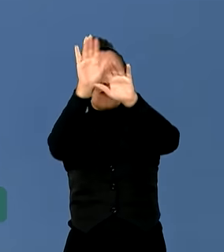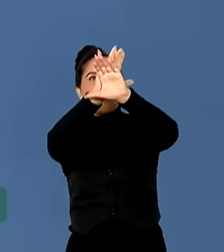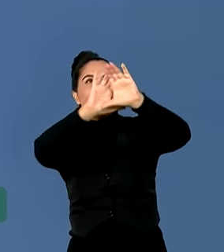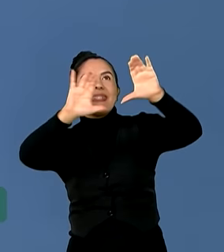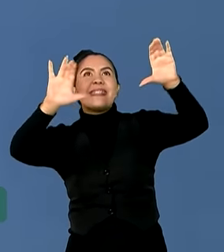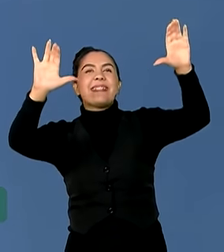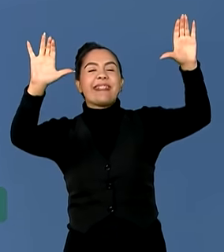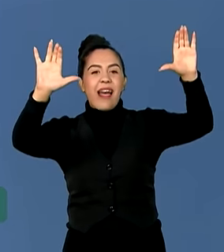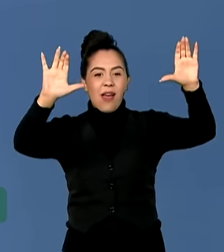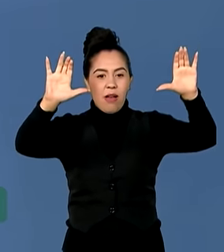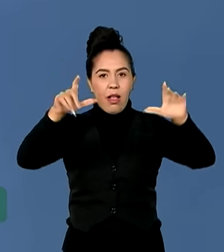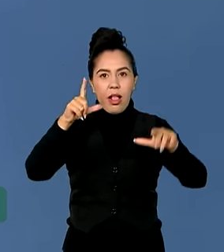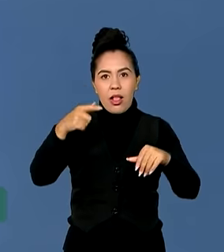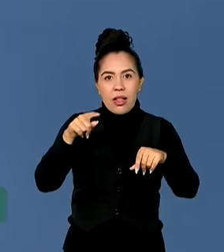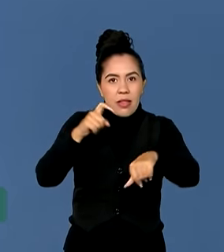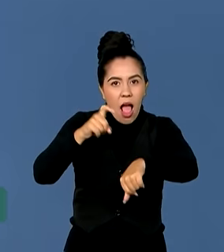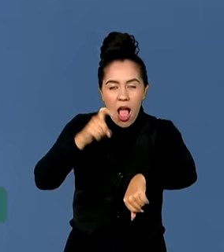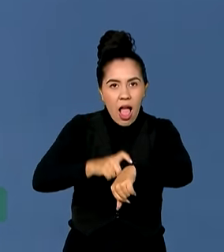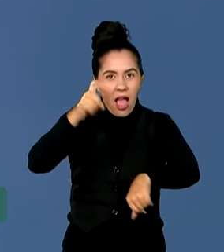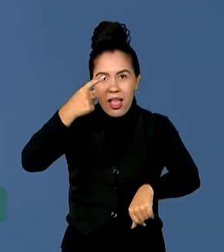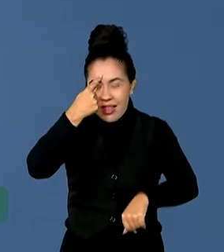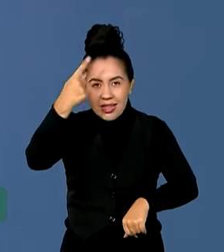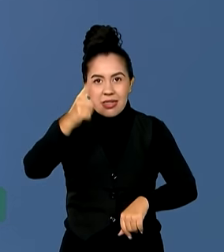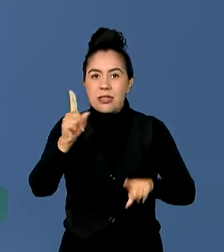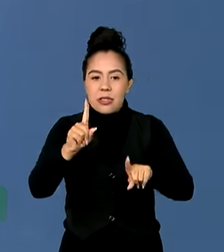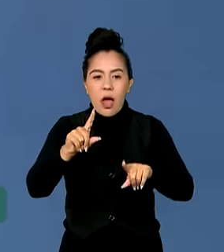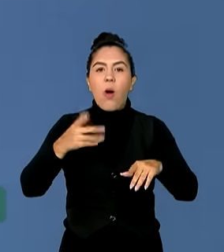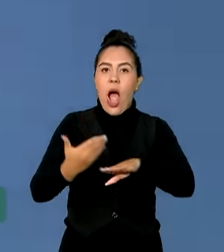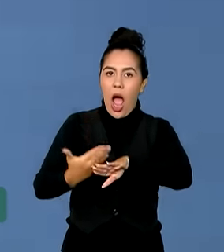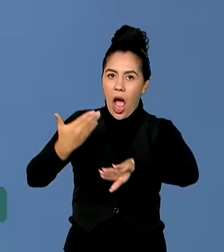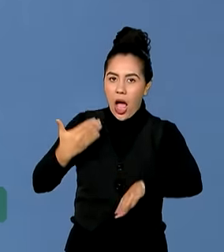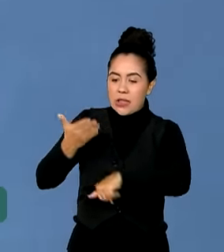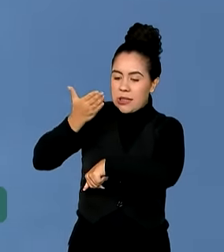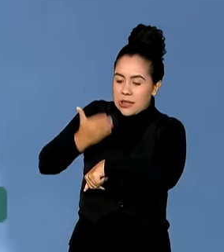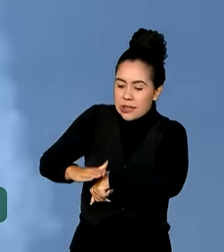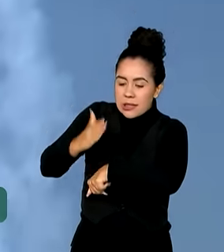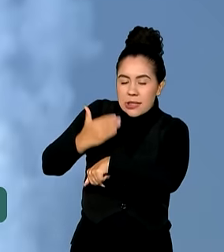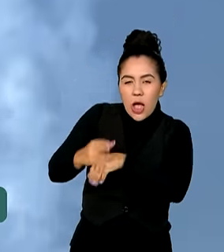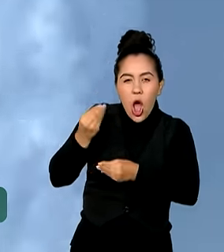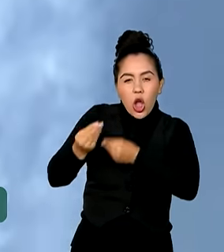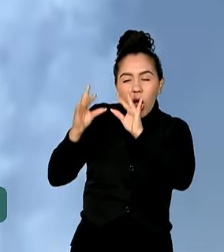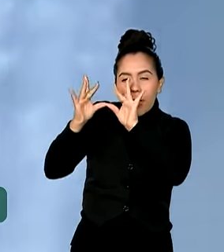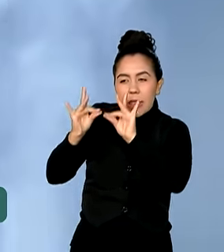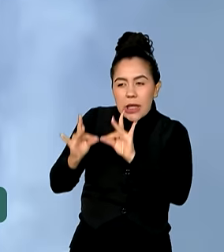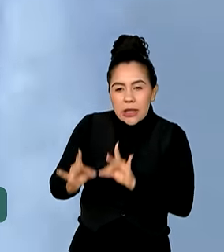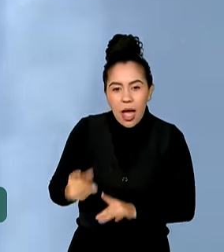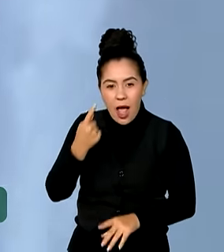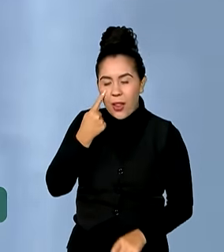espaço para o improviso. Tudo é estudado e ensaiado nos mínimos detalhes.